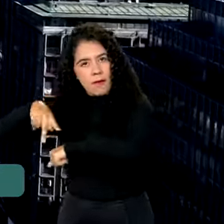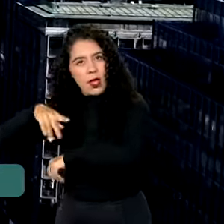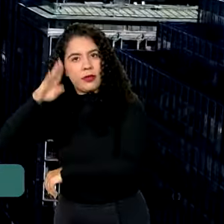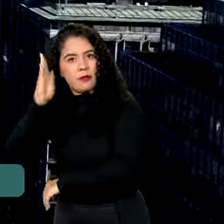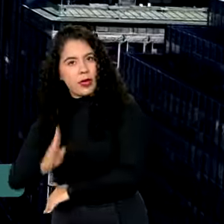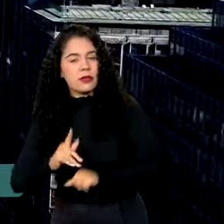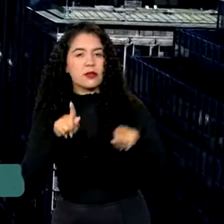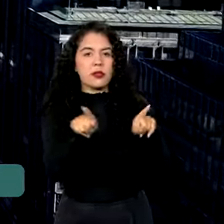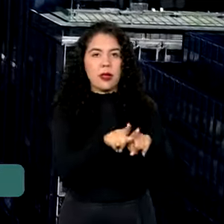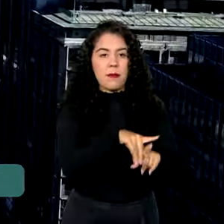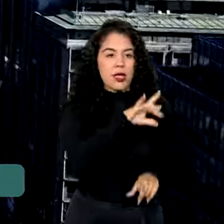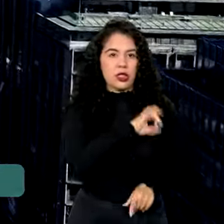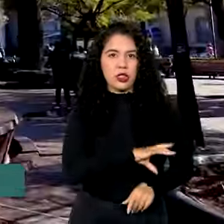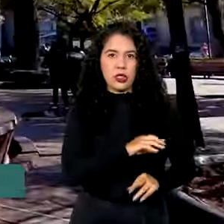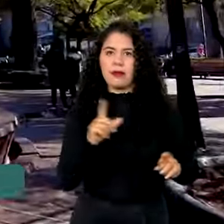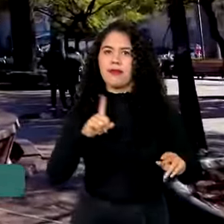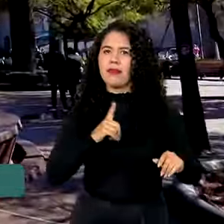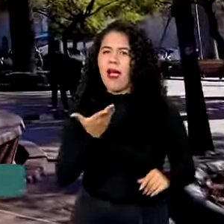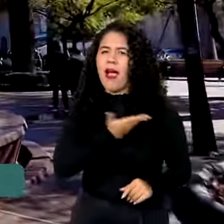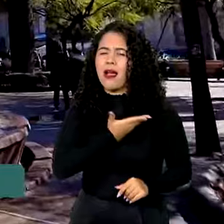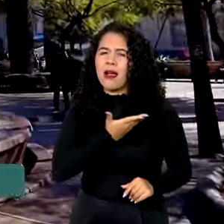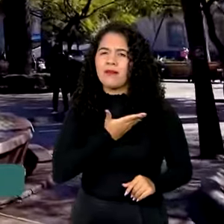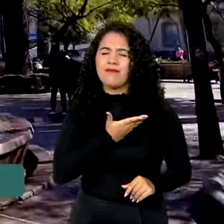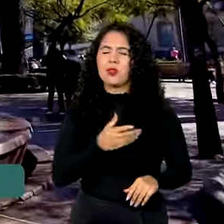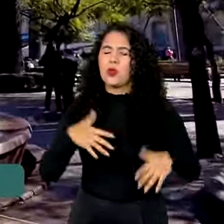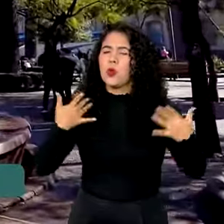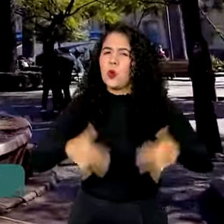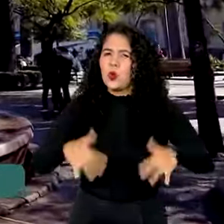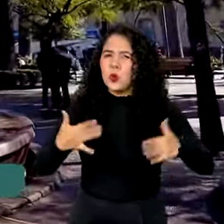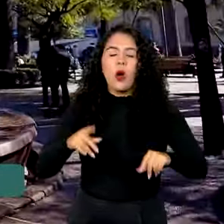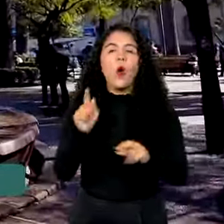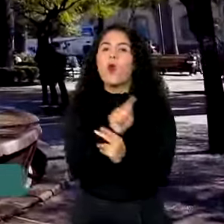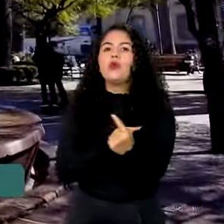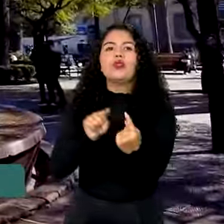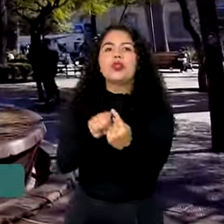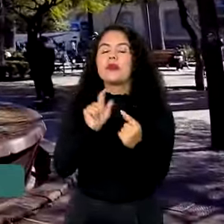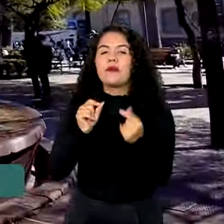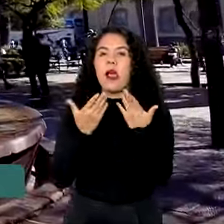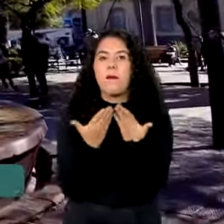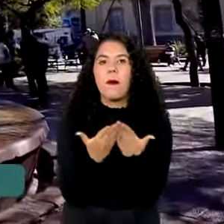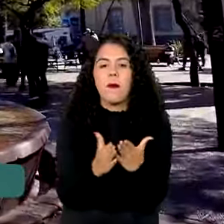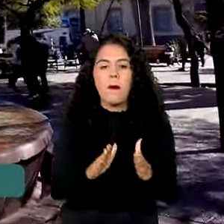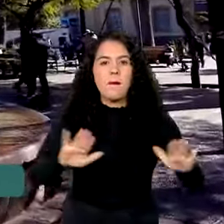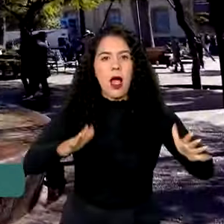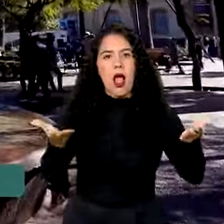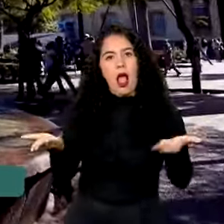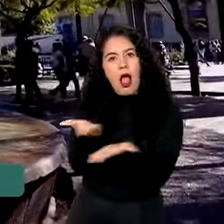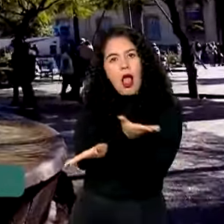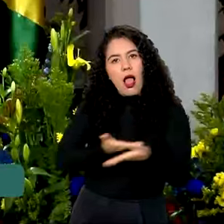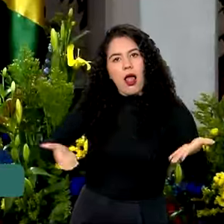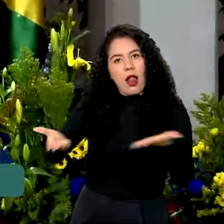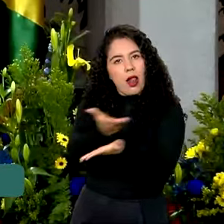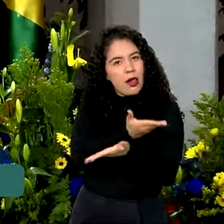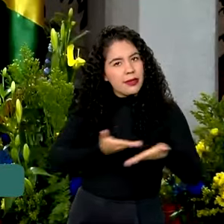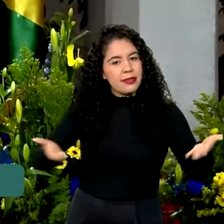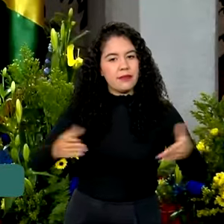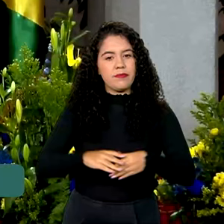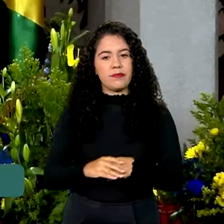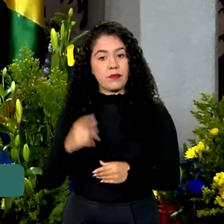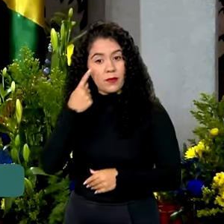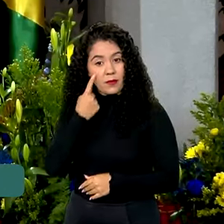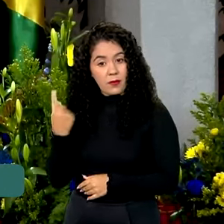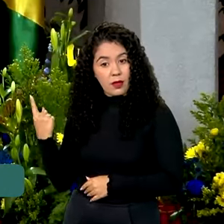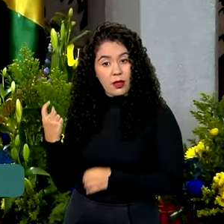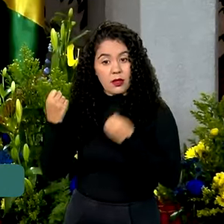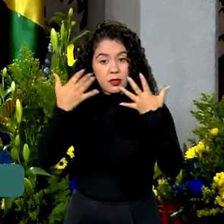amizade sem limites e que a intenção é expandir a cooperação sempre. Sabemos